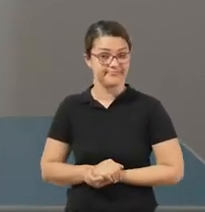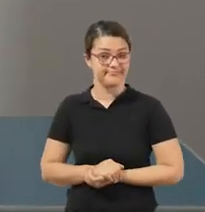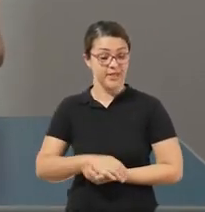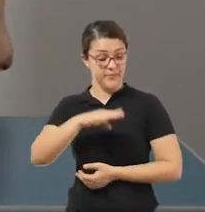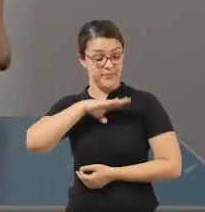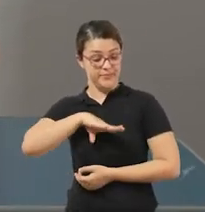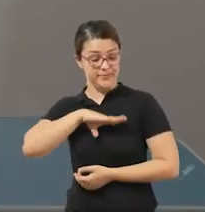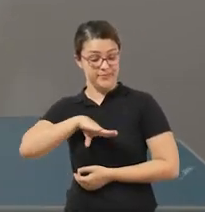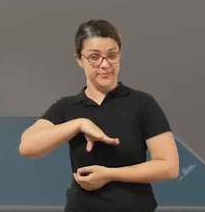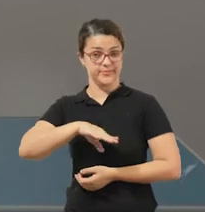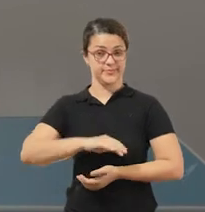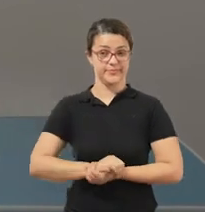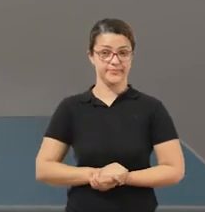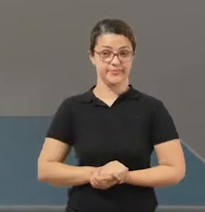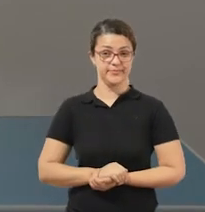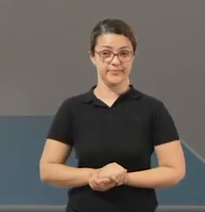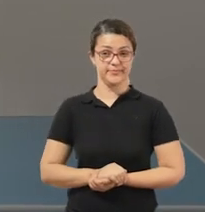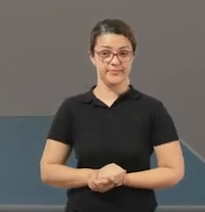Língua portuguesa.